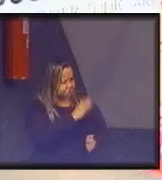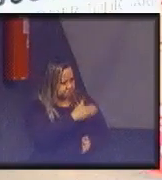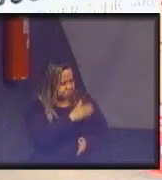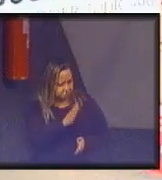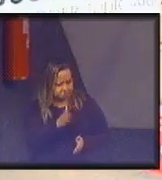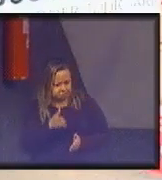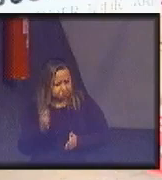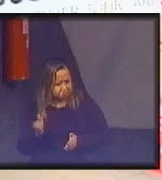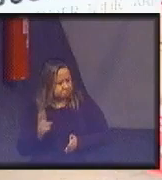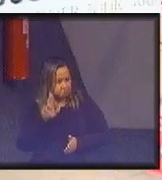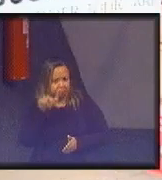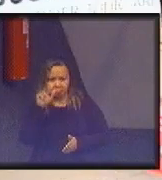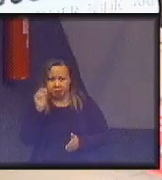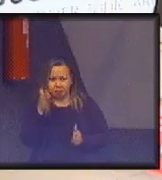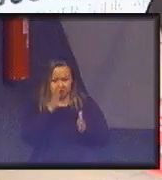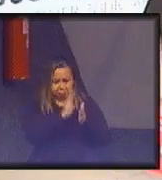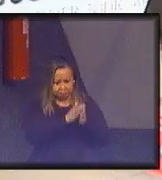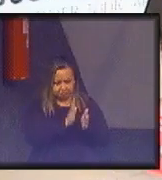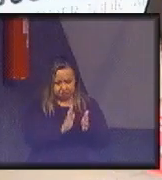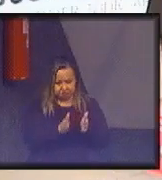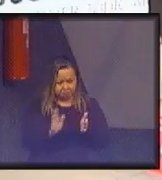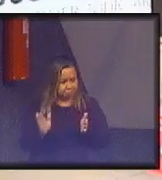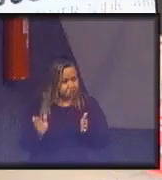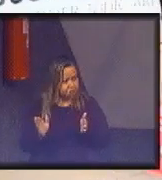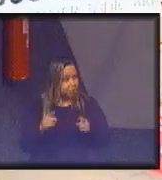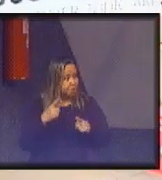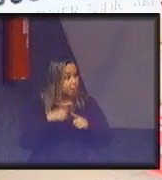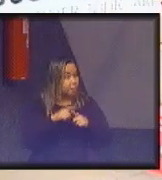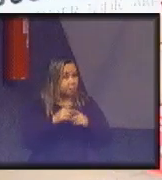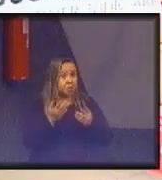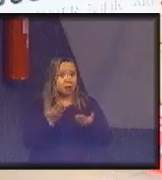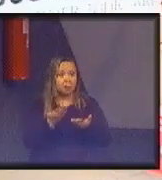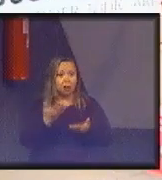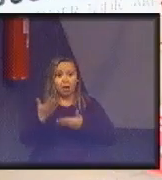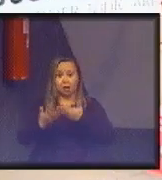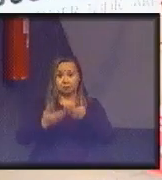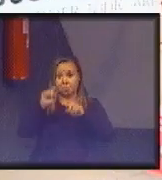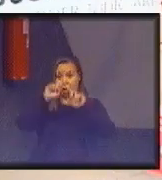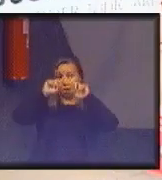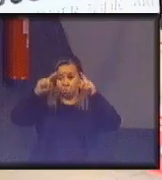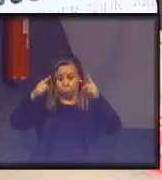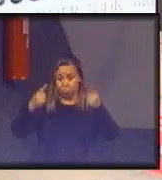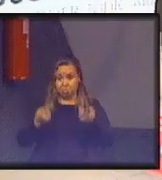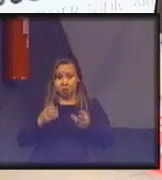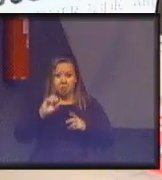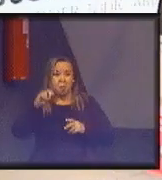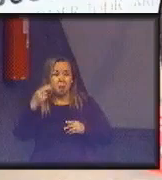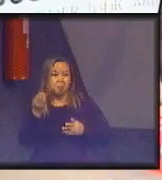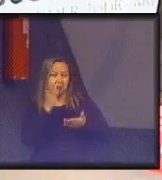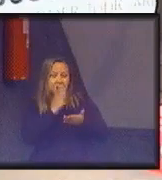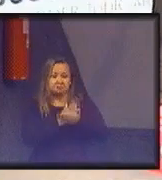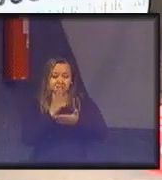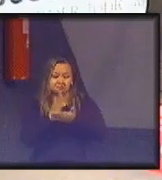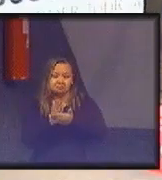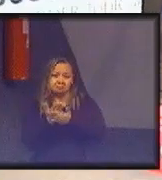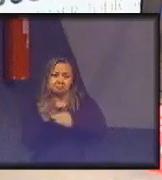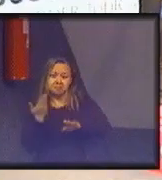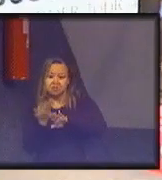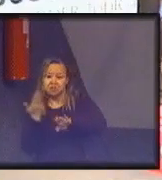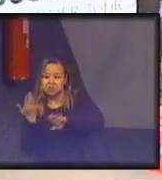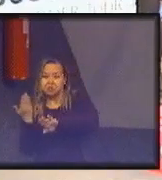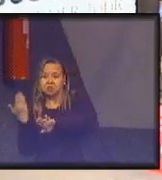aqui, porque no pôster ou ele está num círculo ou ele está fragmentado em várias linhas. E eu nunca percebi